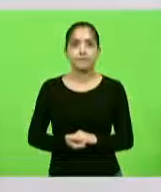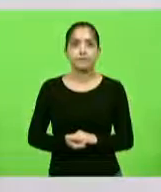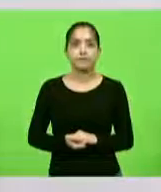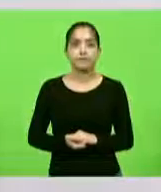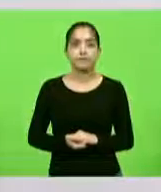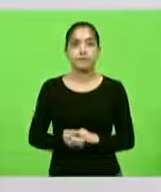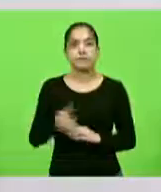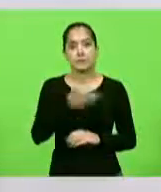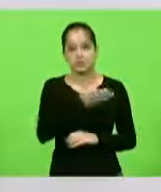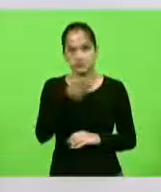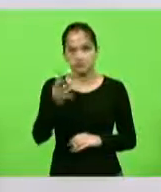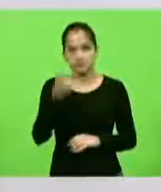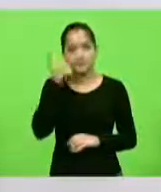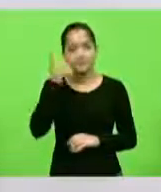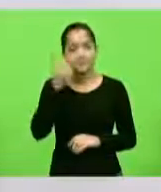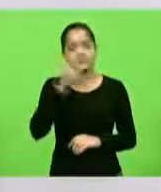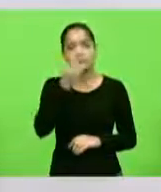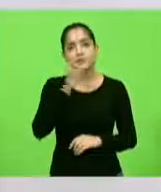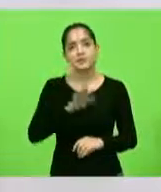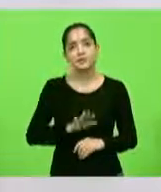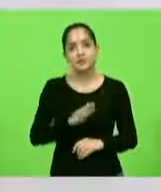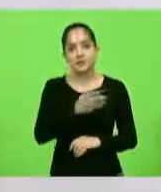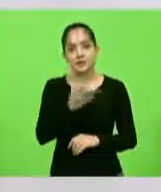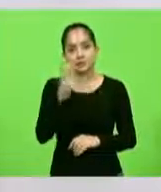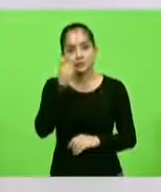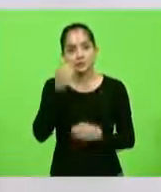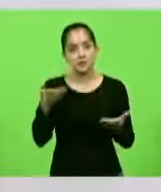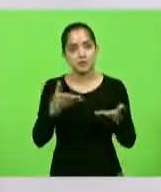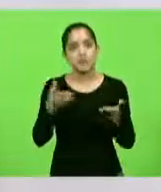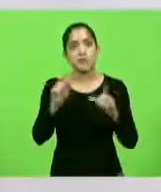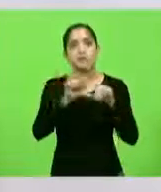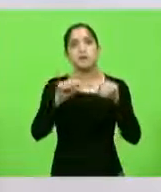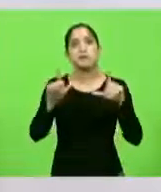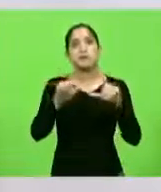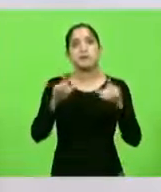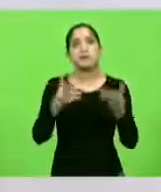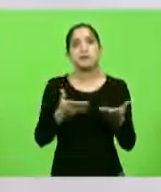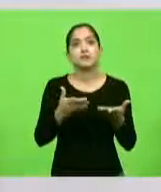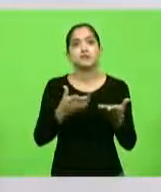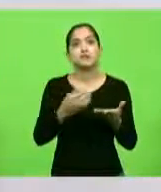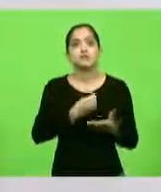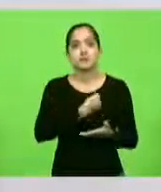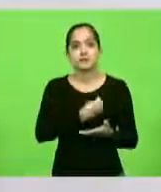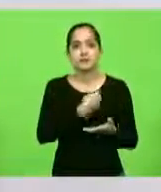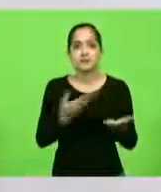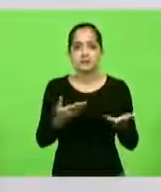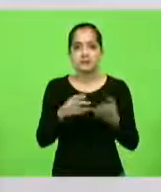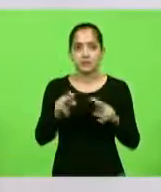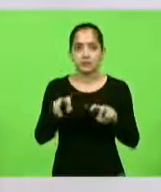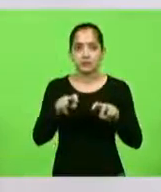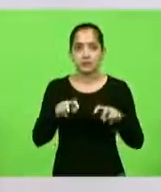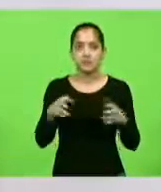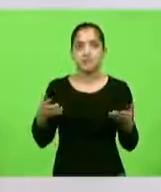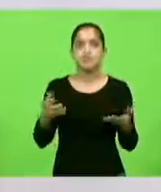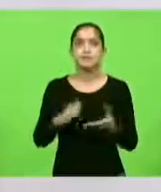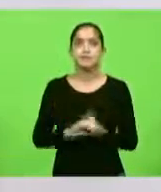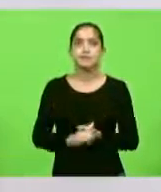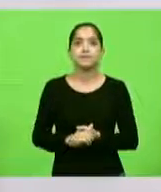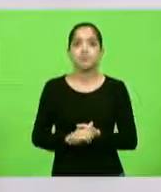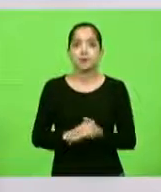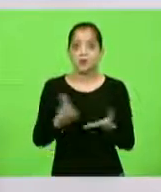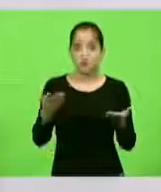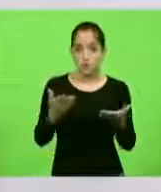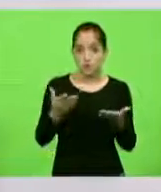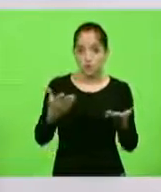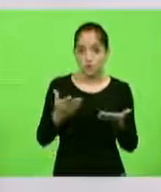deputados, muito boa tarde. Boa tarde a nos acompanha pela TVAO, público aqui presente. Venho de uma... Nós estamos falando